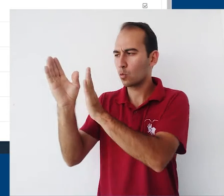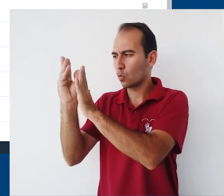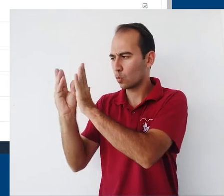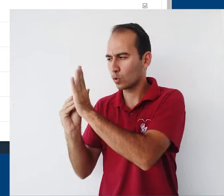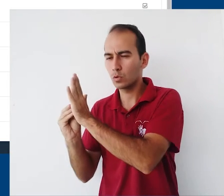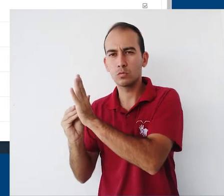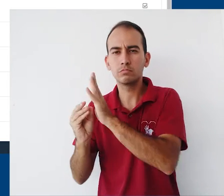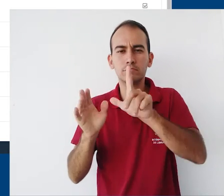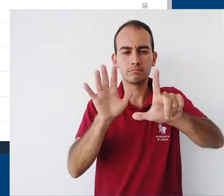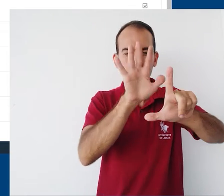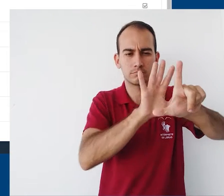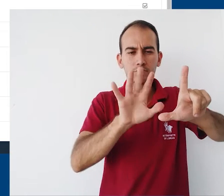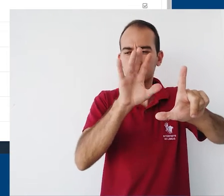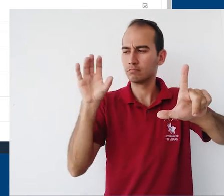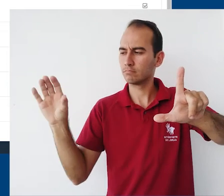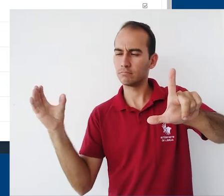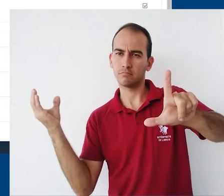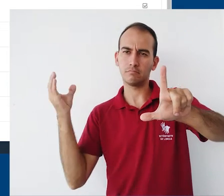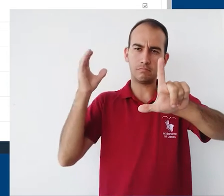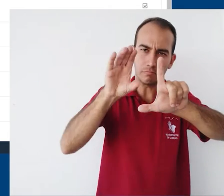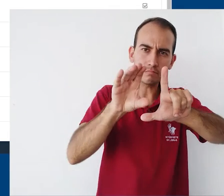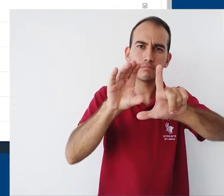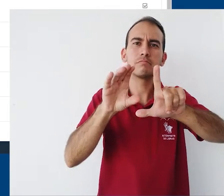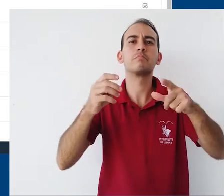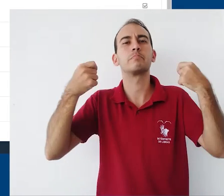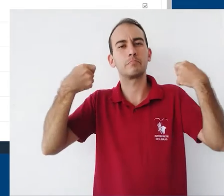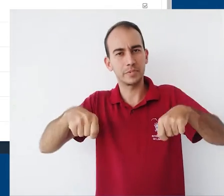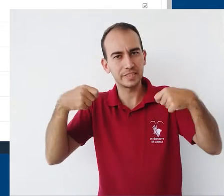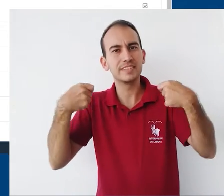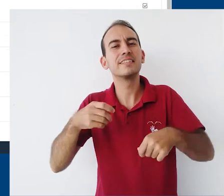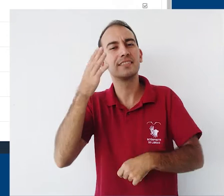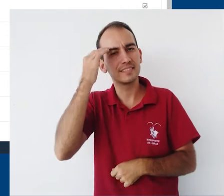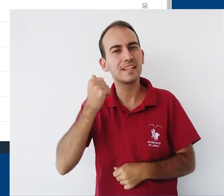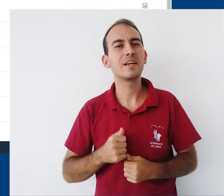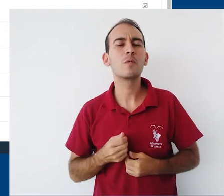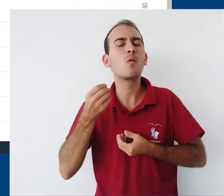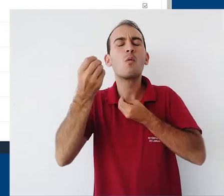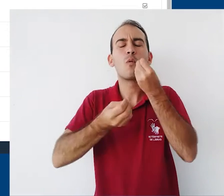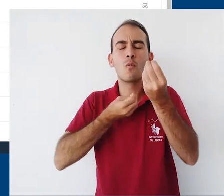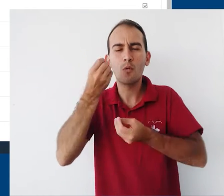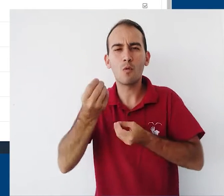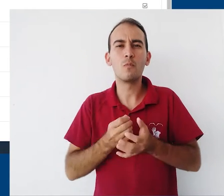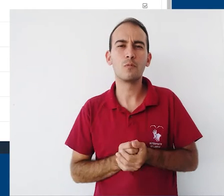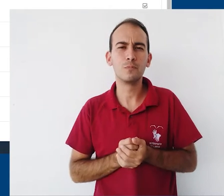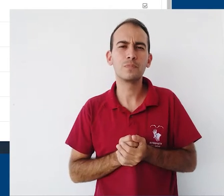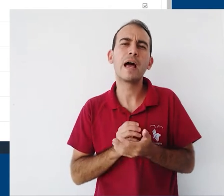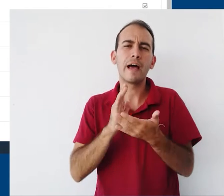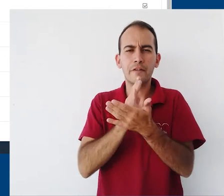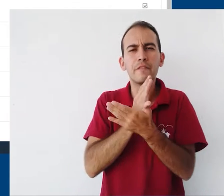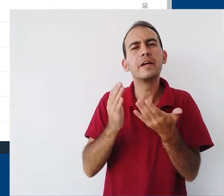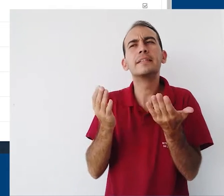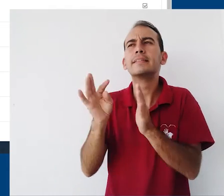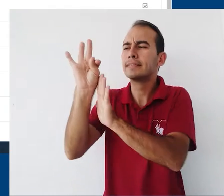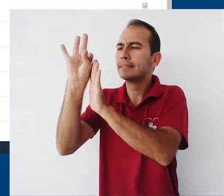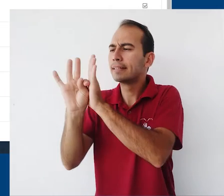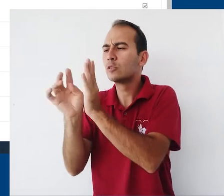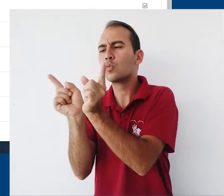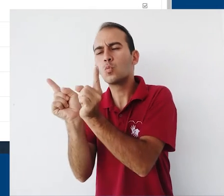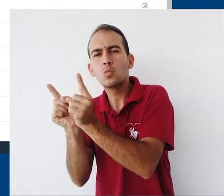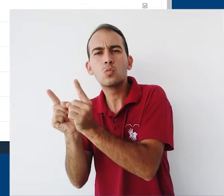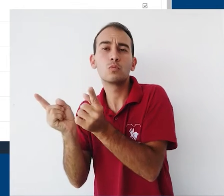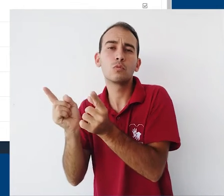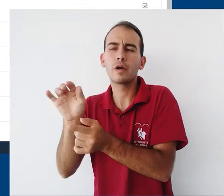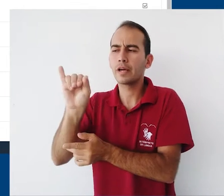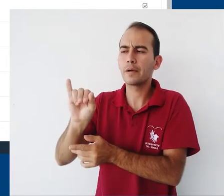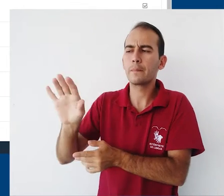conteúdos na sala para os seus estudantes. Se a necessidade for inserir textos curtos ou